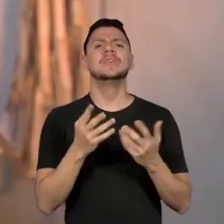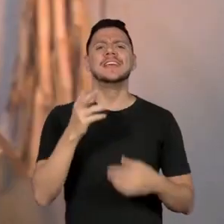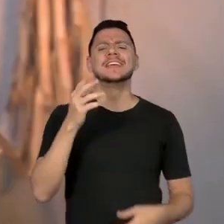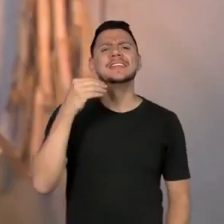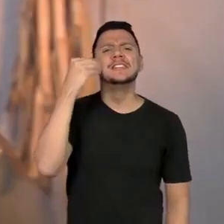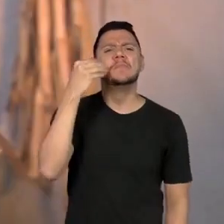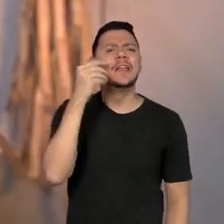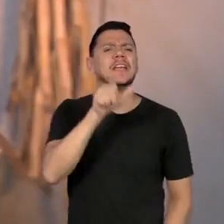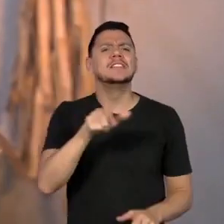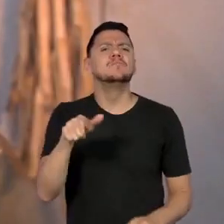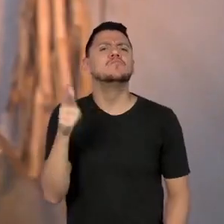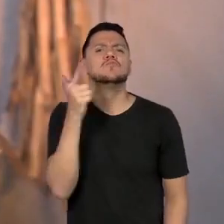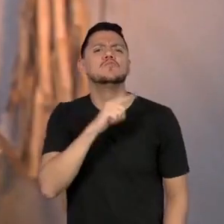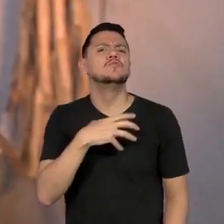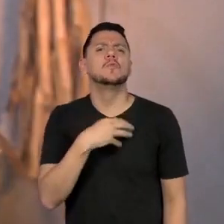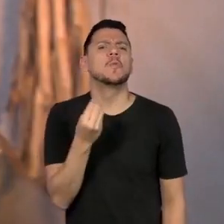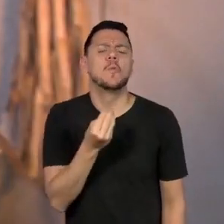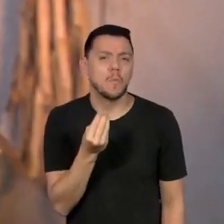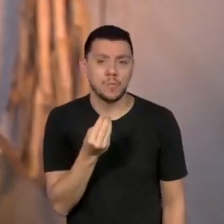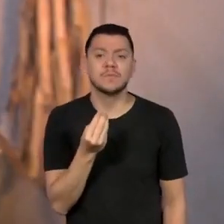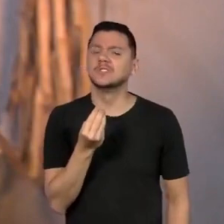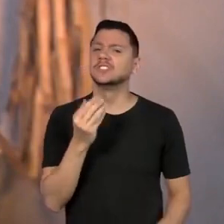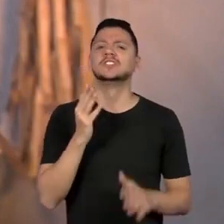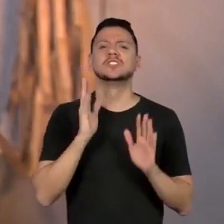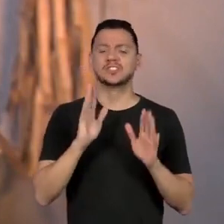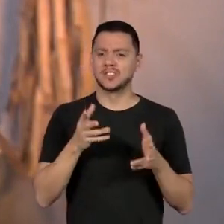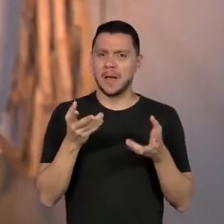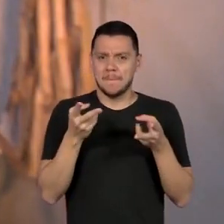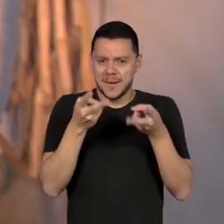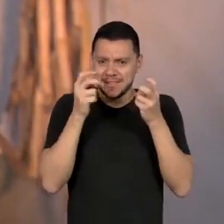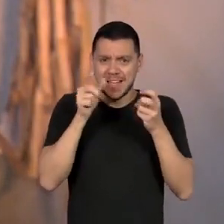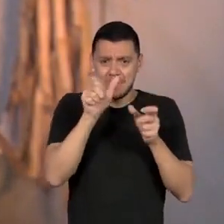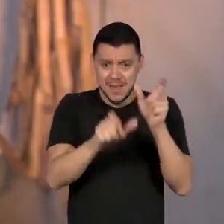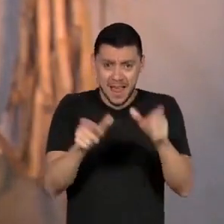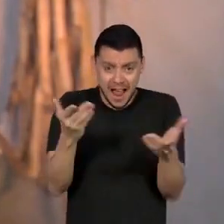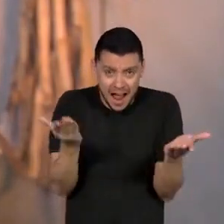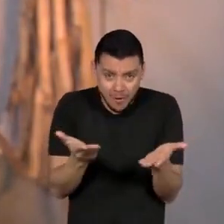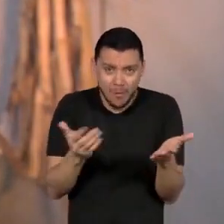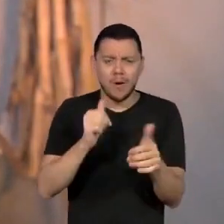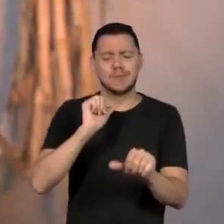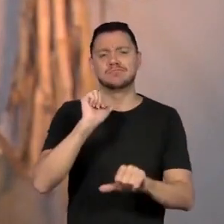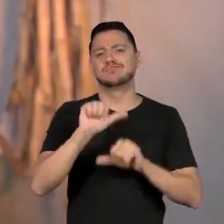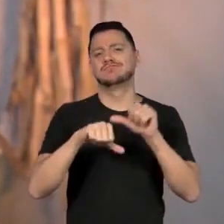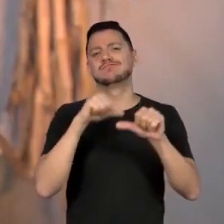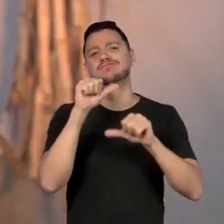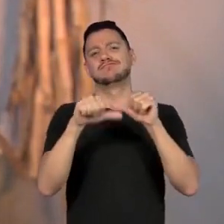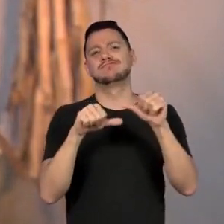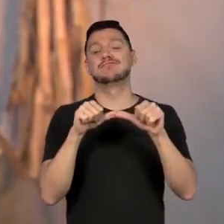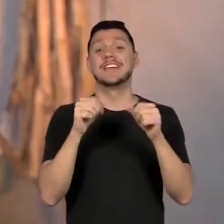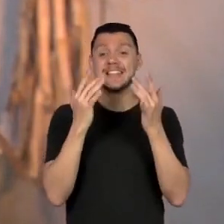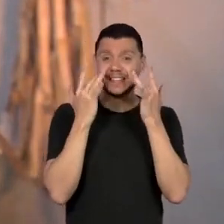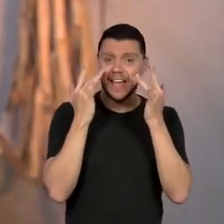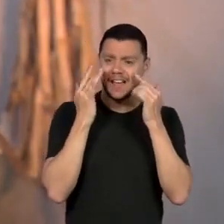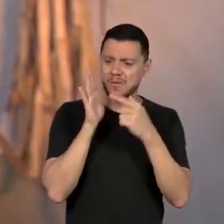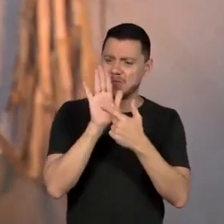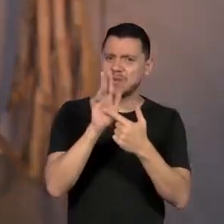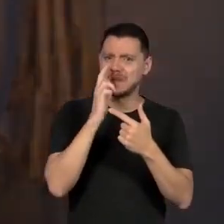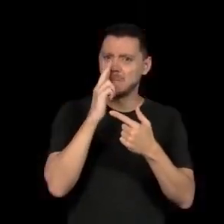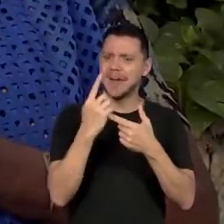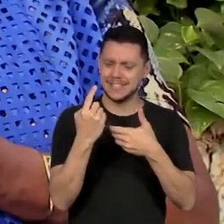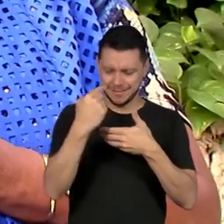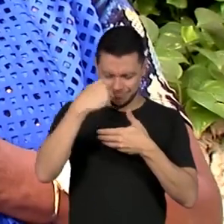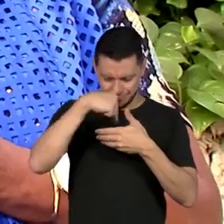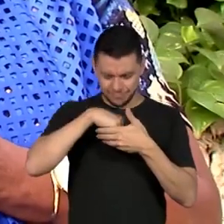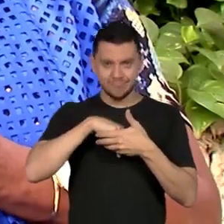transformados, completamente. Eu sinto que o teatro é uma transformação para se reencontrar e reencontrar o